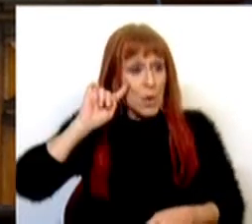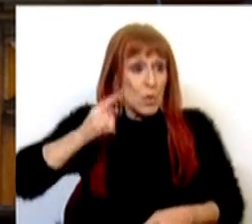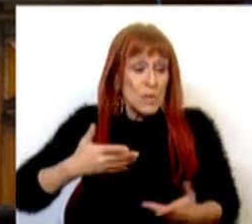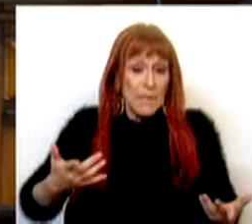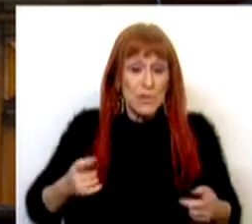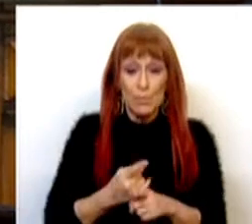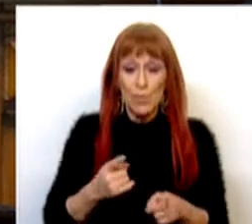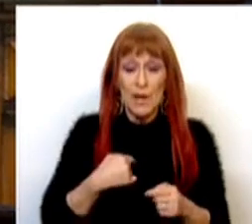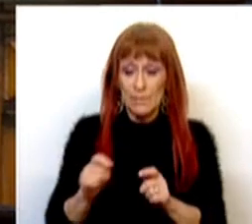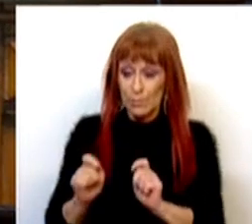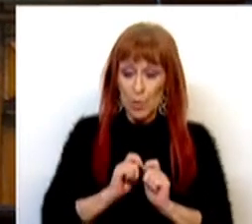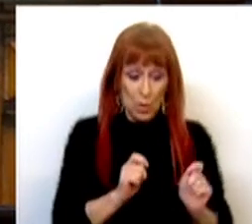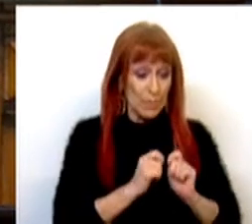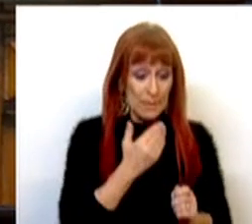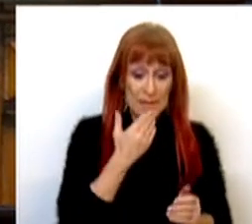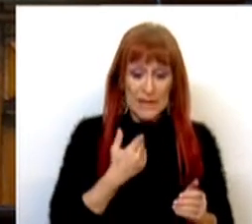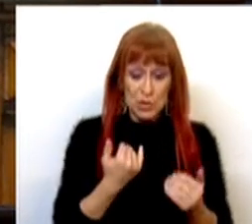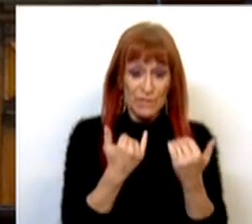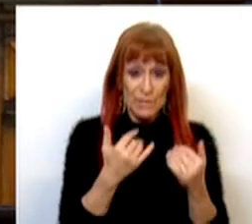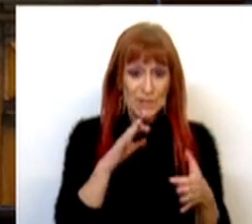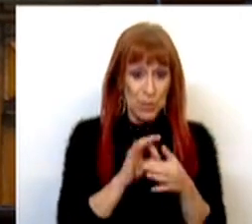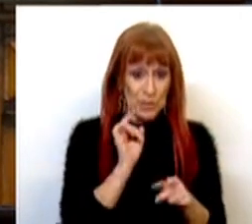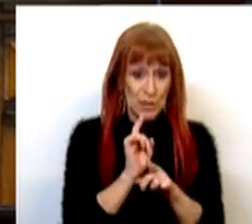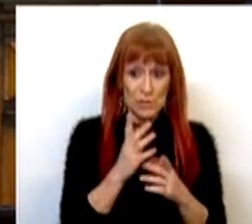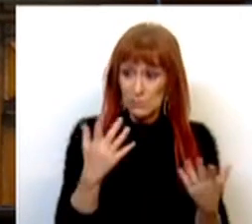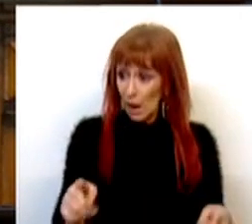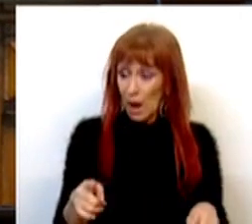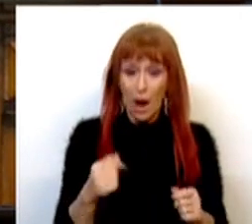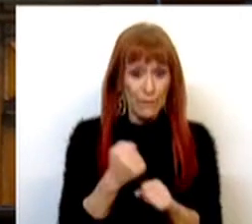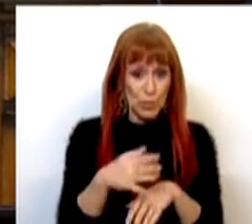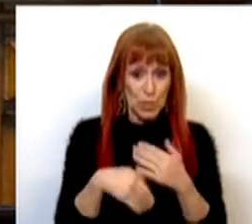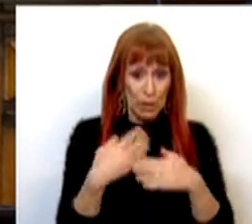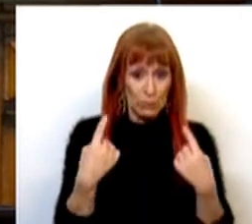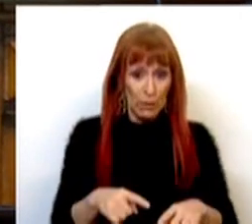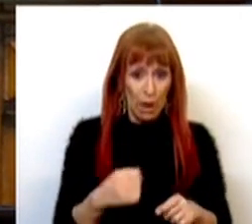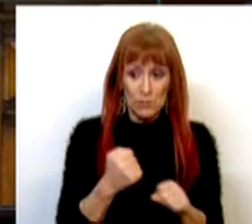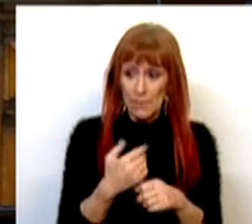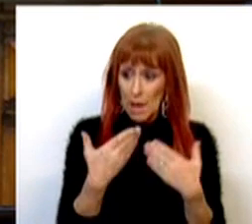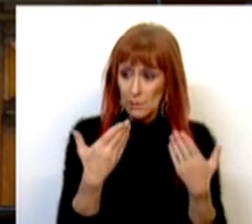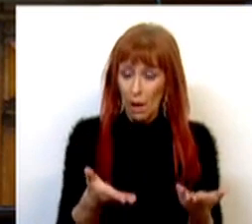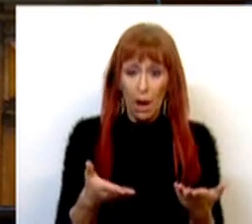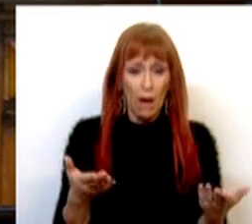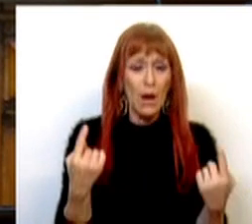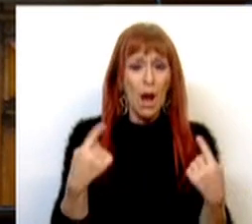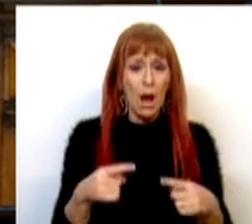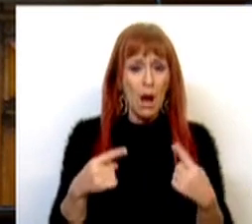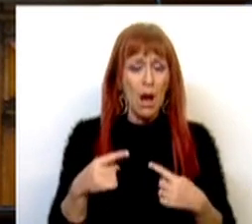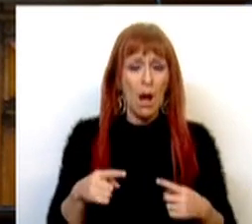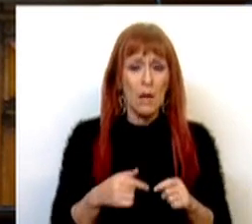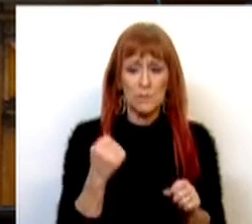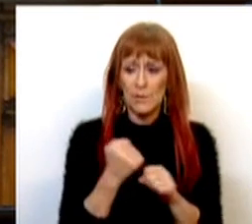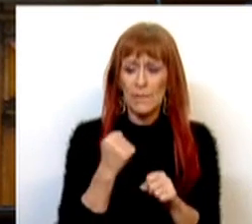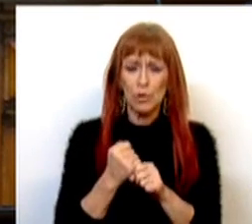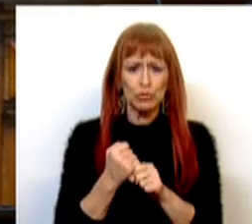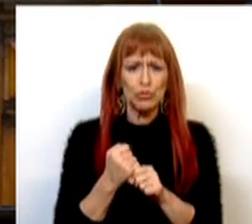até porque nos chegam pedidos também de informação nesse sentido, é que ele está a funcionar, está a trabalhar. Há, de facto, um